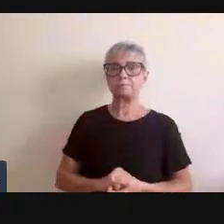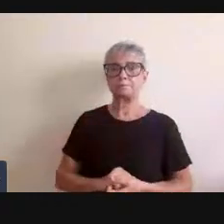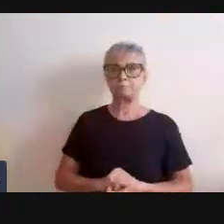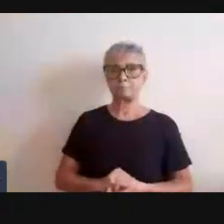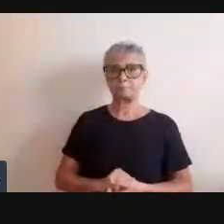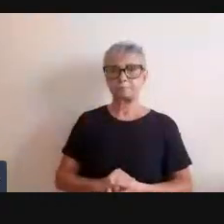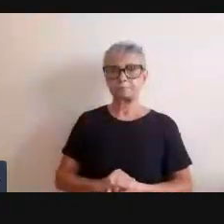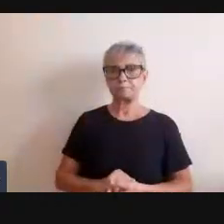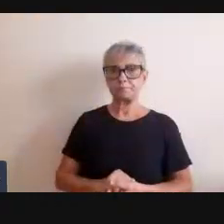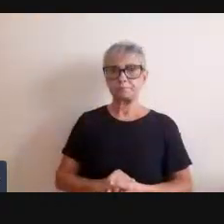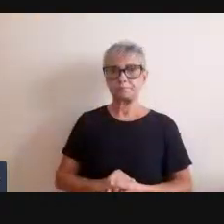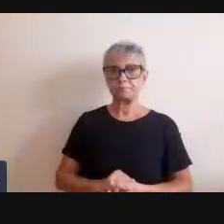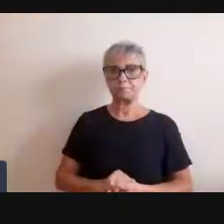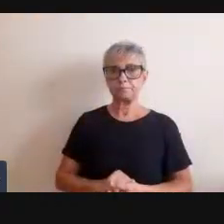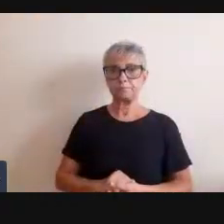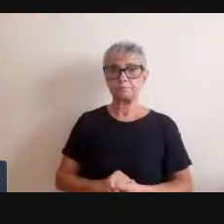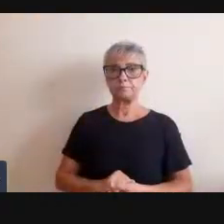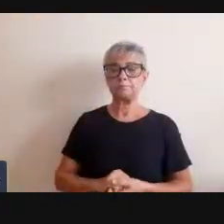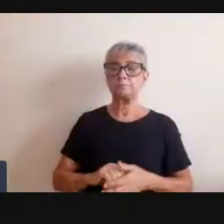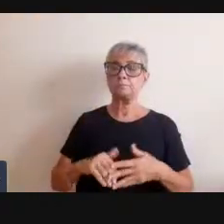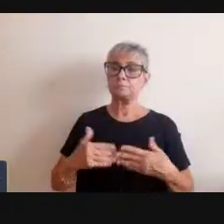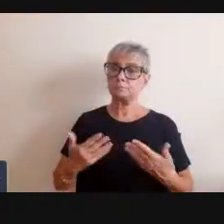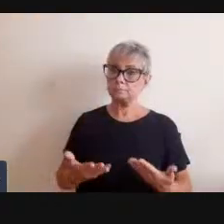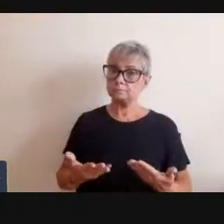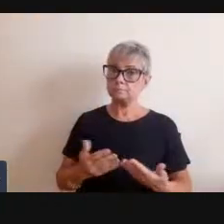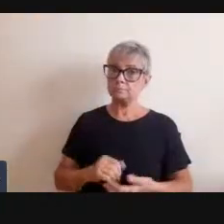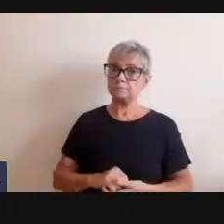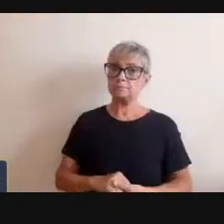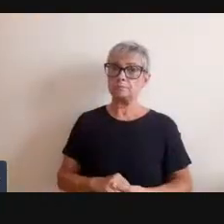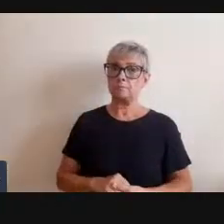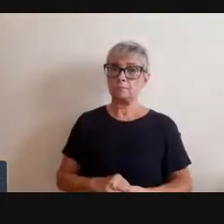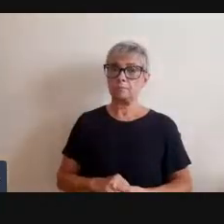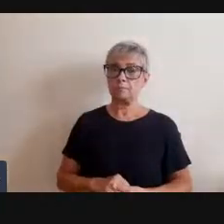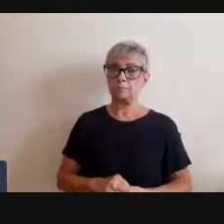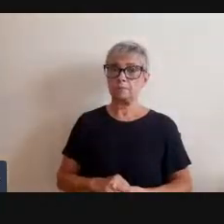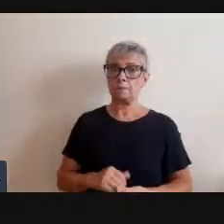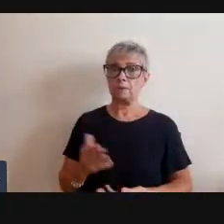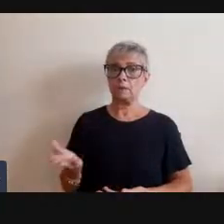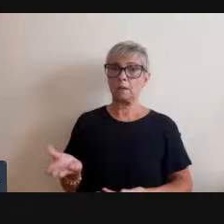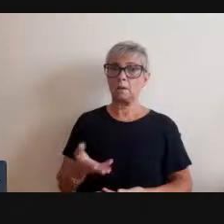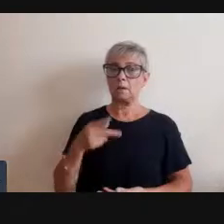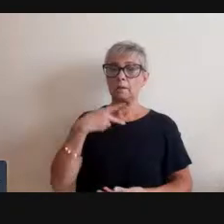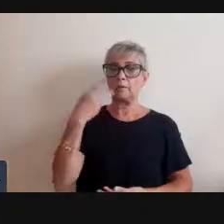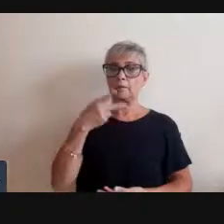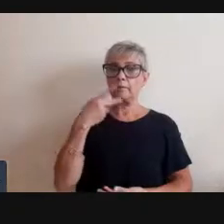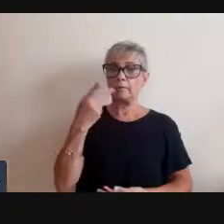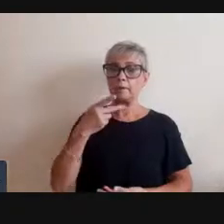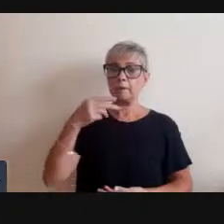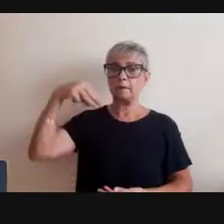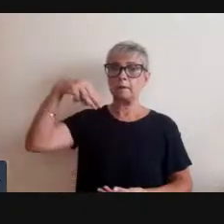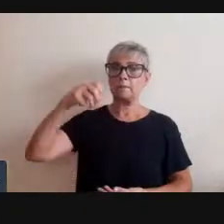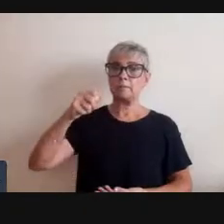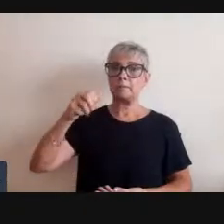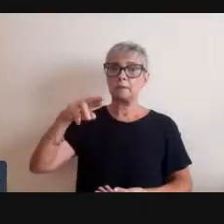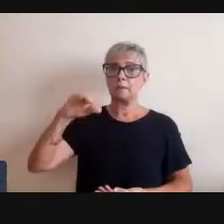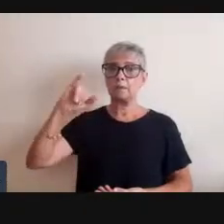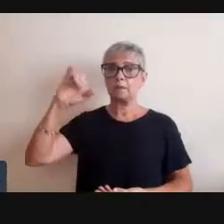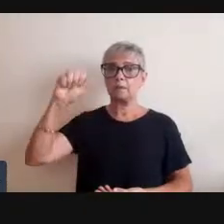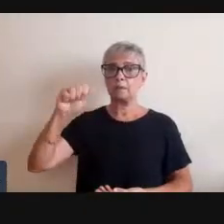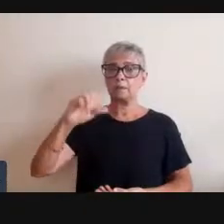Sem mais delongas, eu vou passar a fala para a Maria Clara. Em seguida, nós